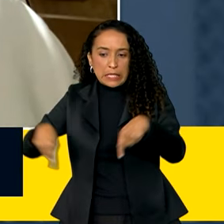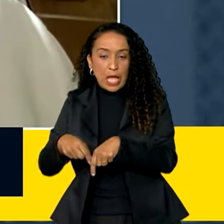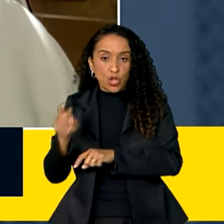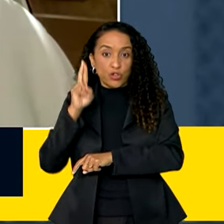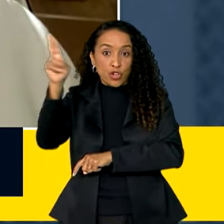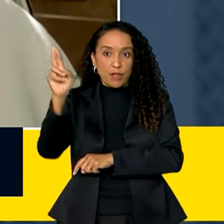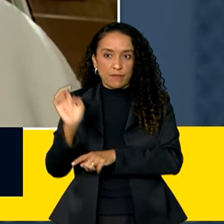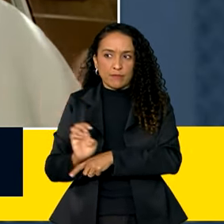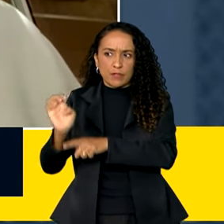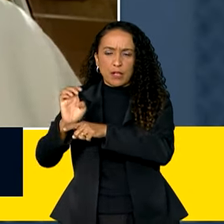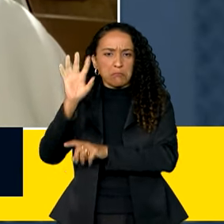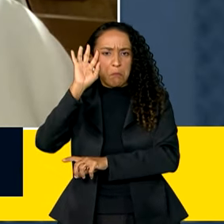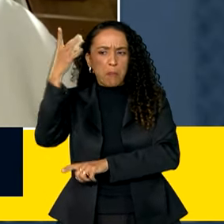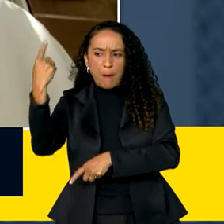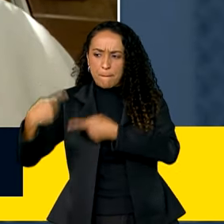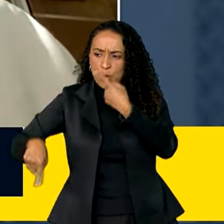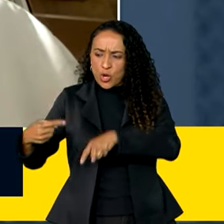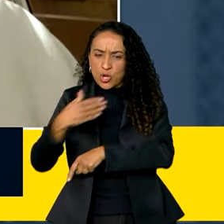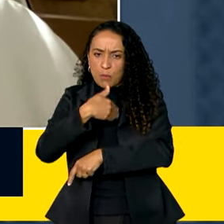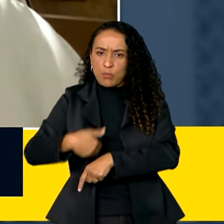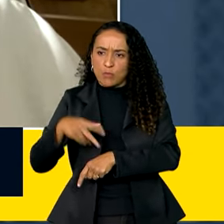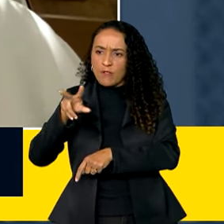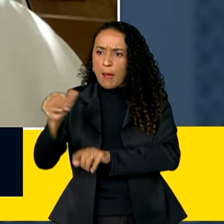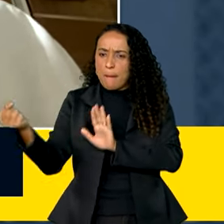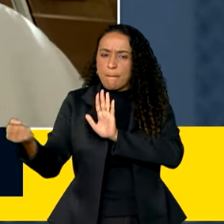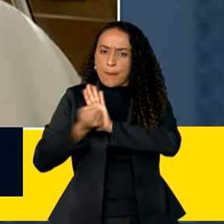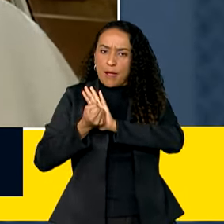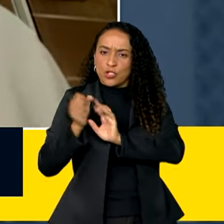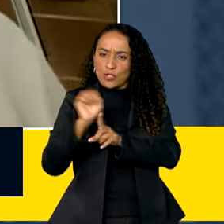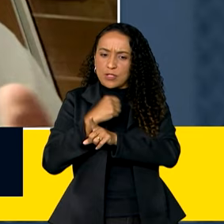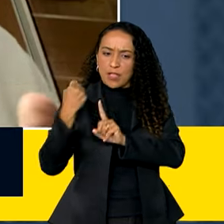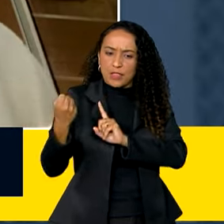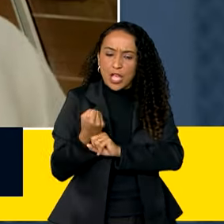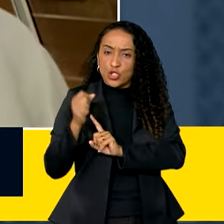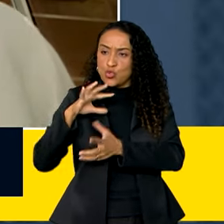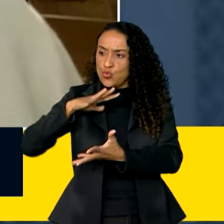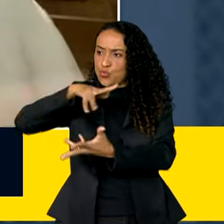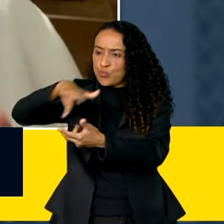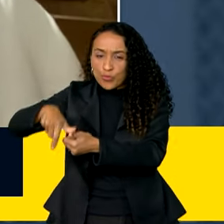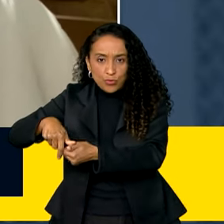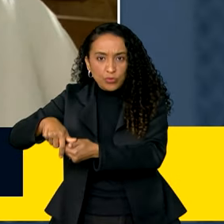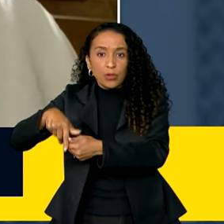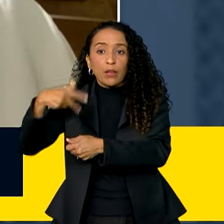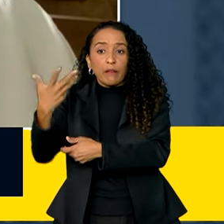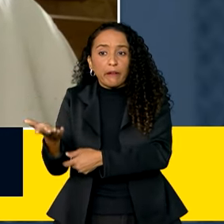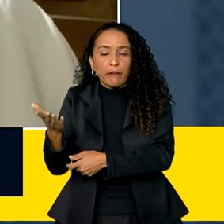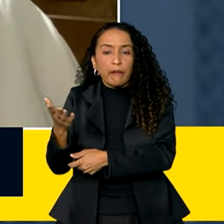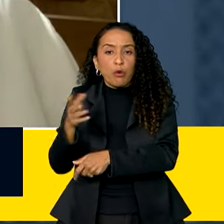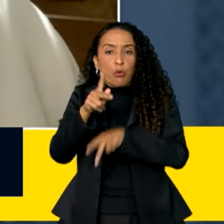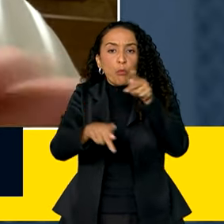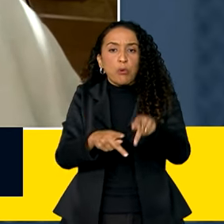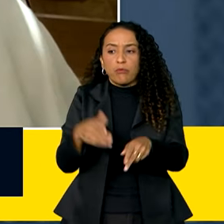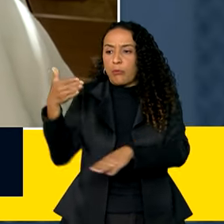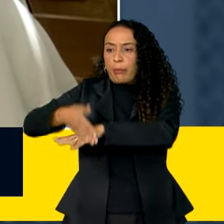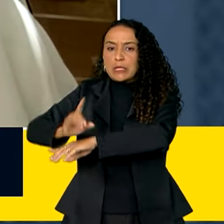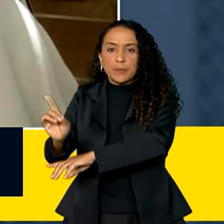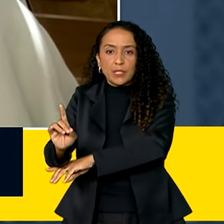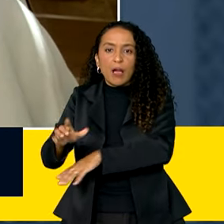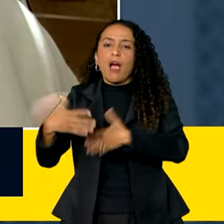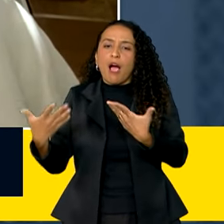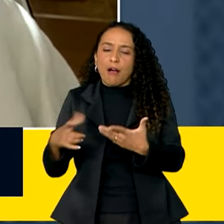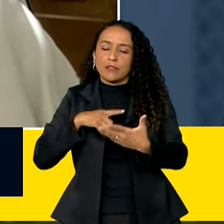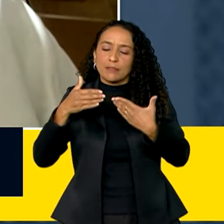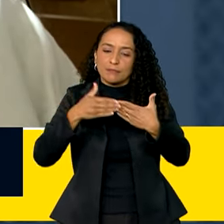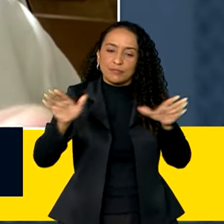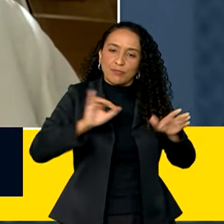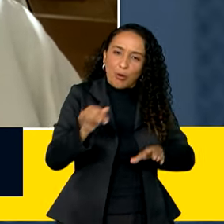Estado decide as políticas públicas que vão impactar as sociedades no mundo inteiro e o povo não participa. Então, agora o povo tem